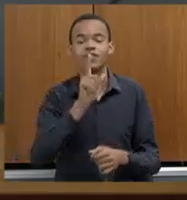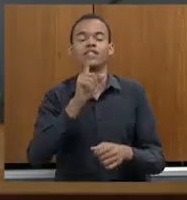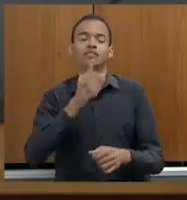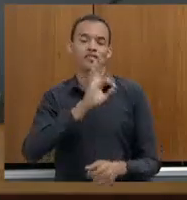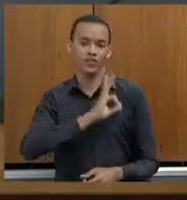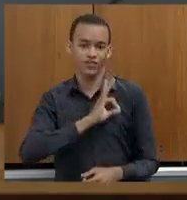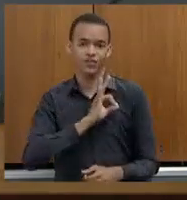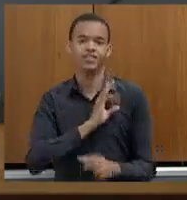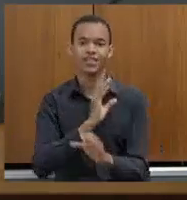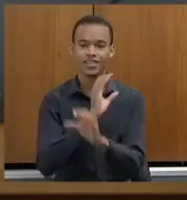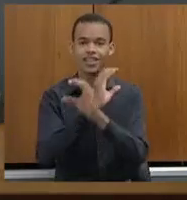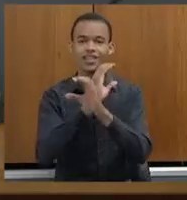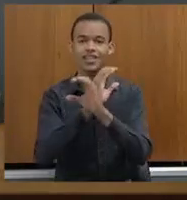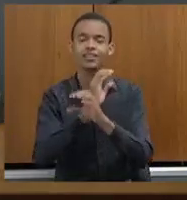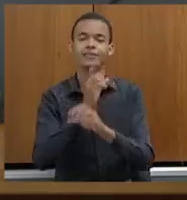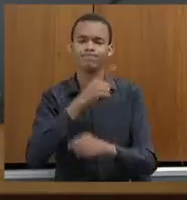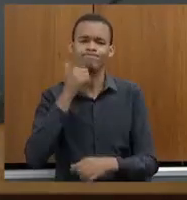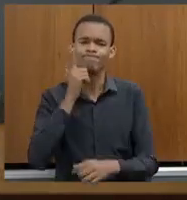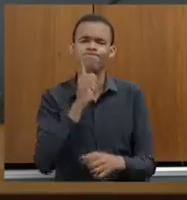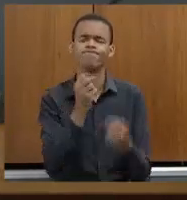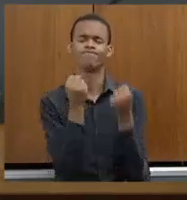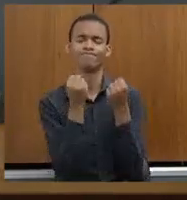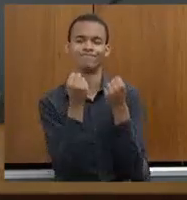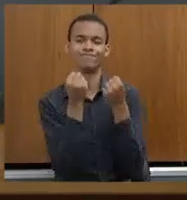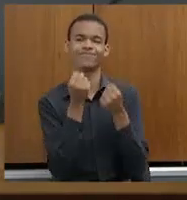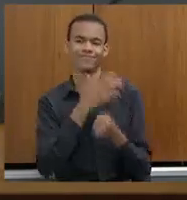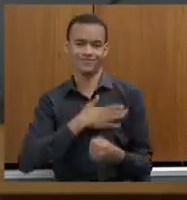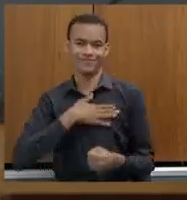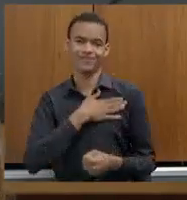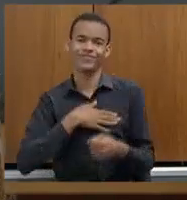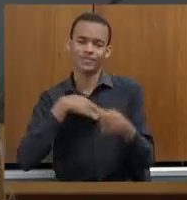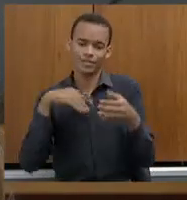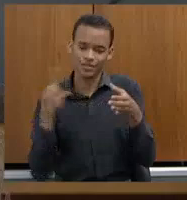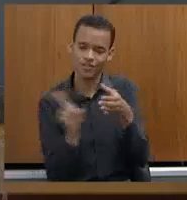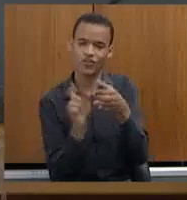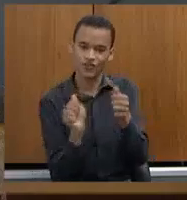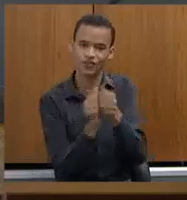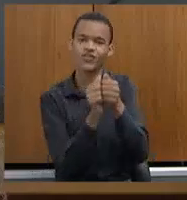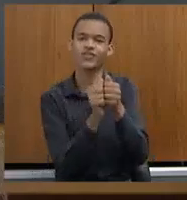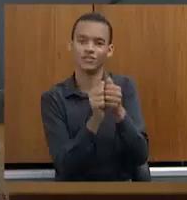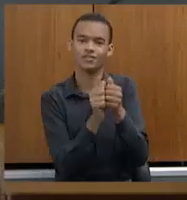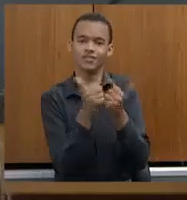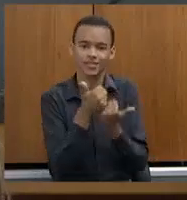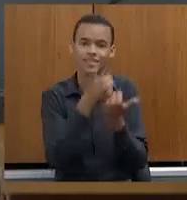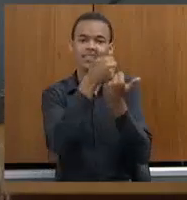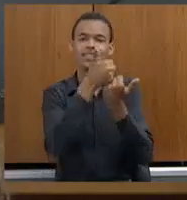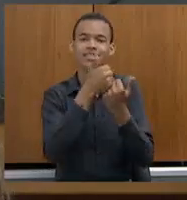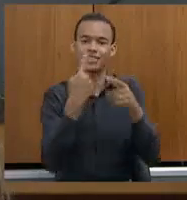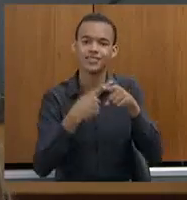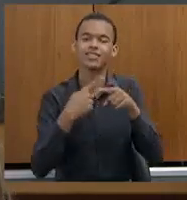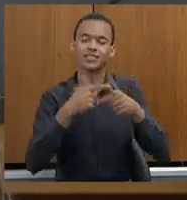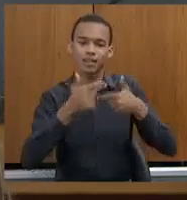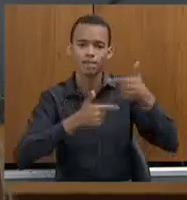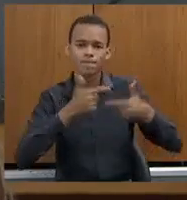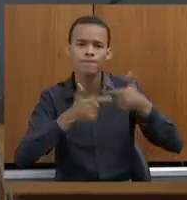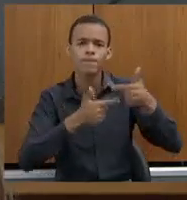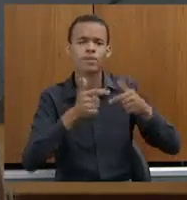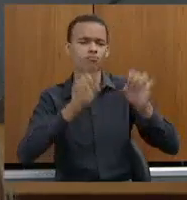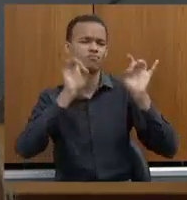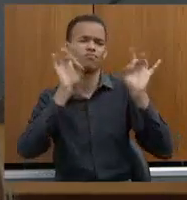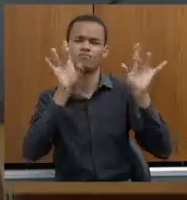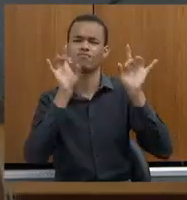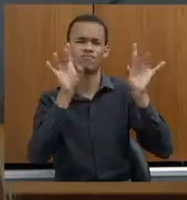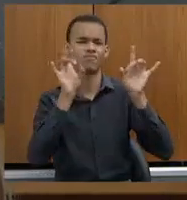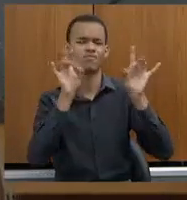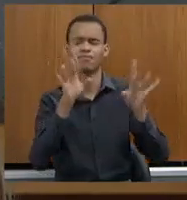civil teve e que a gente tem muito gosto em dizer que faz parte dela, porque foi um trabalho fantástico, doutor